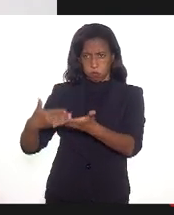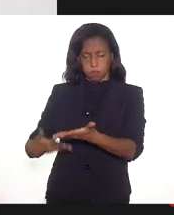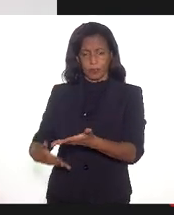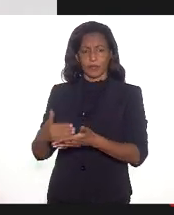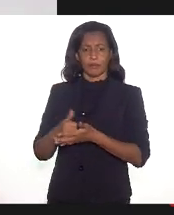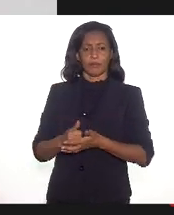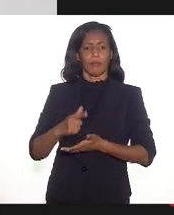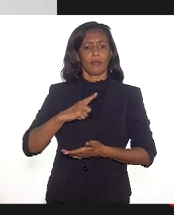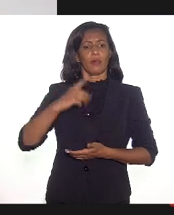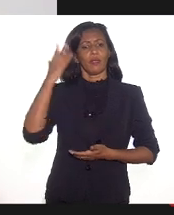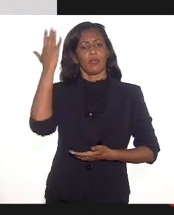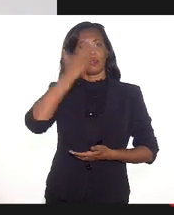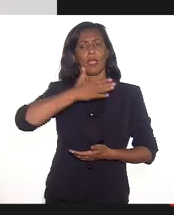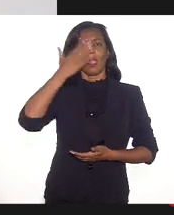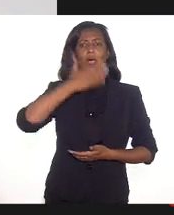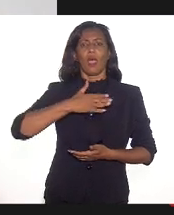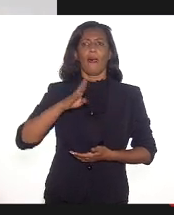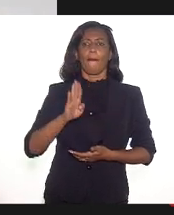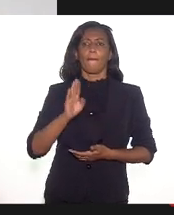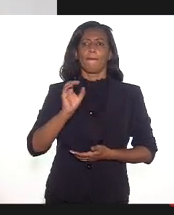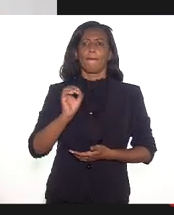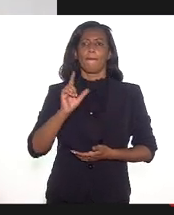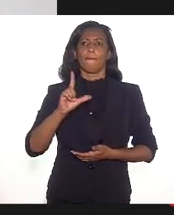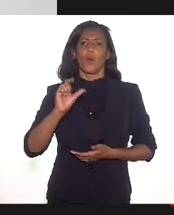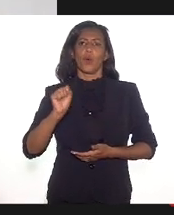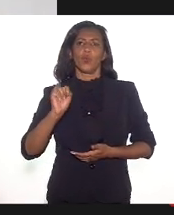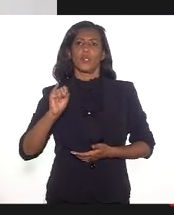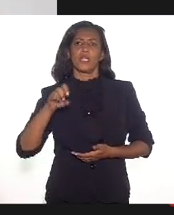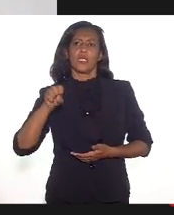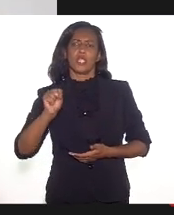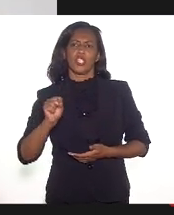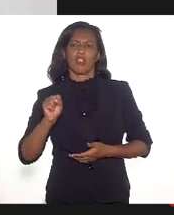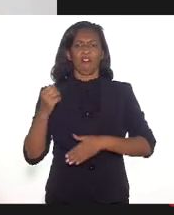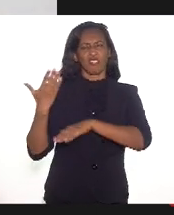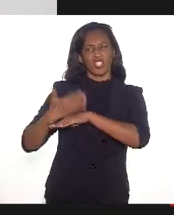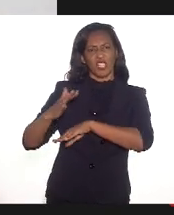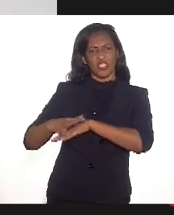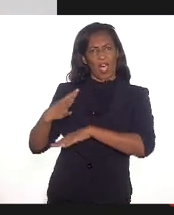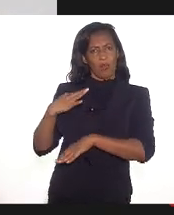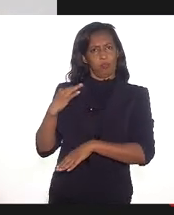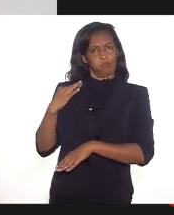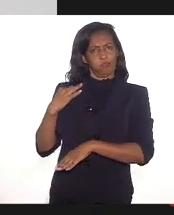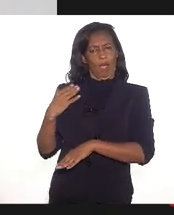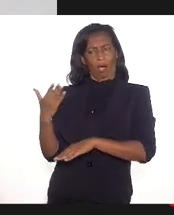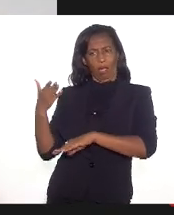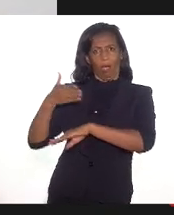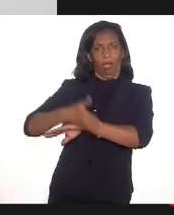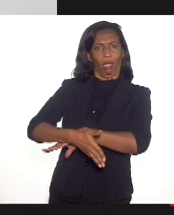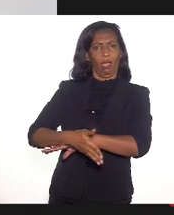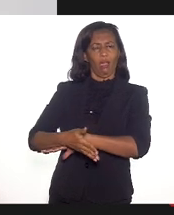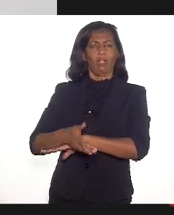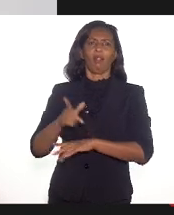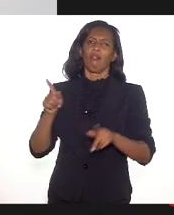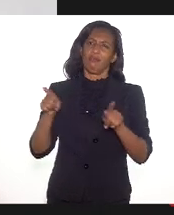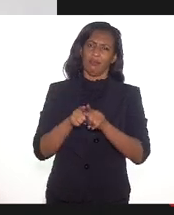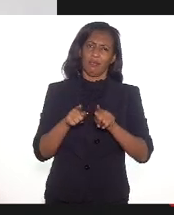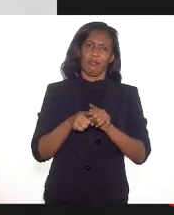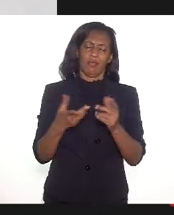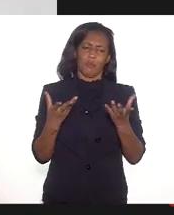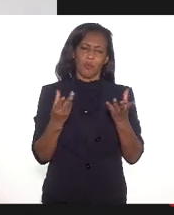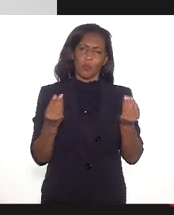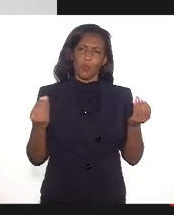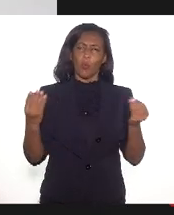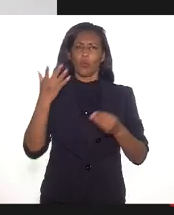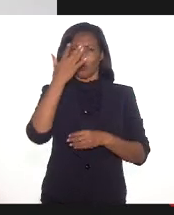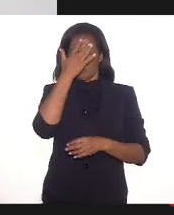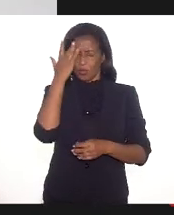é a presença dos bolsistas e estagiários dentro dos museus, que, por sua vez, muito geralmente são aqueles